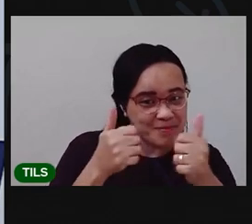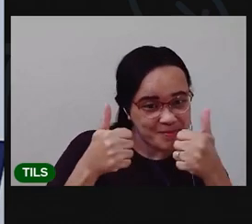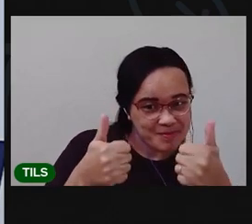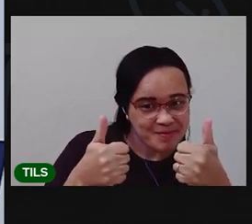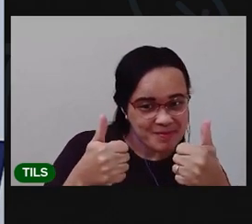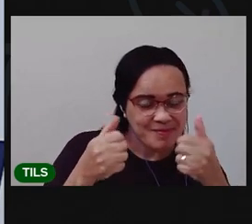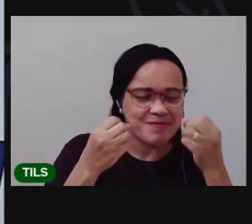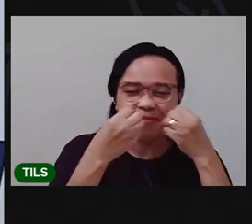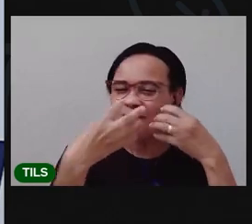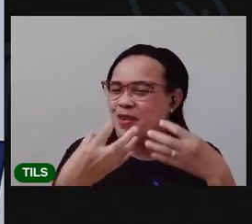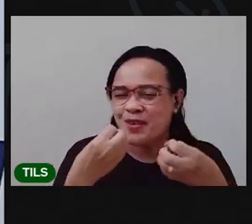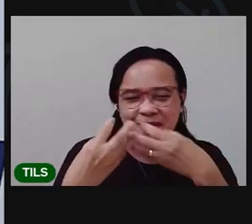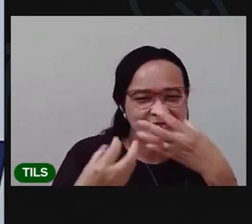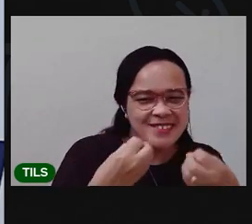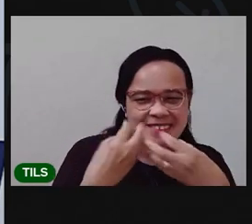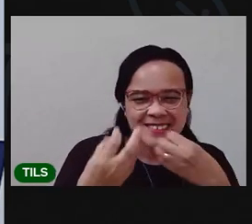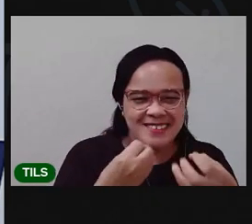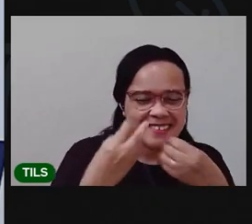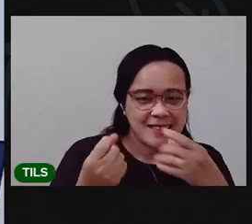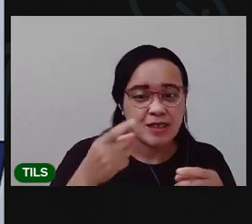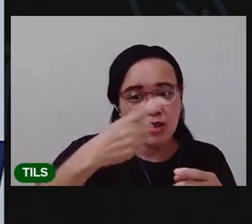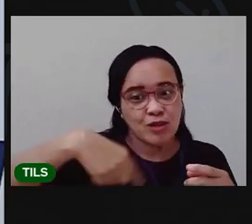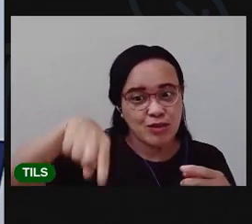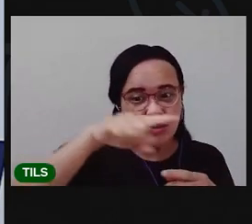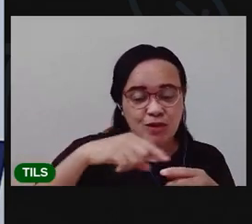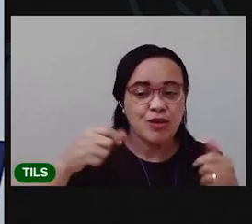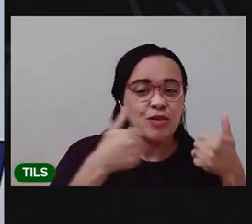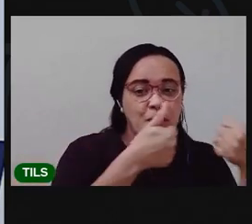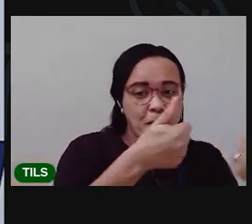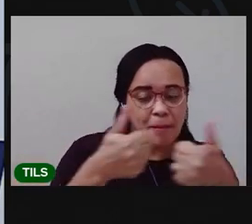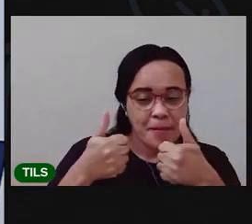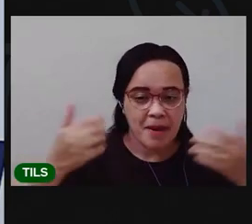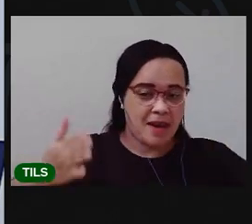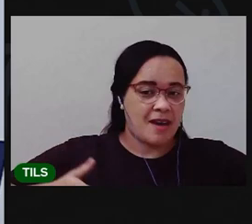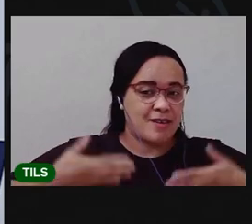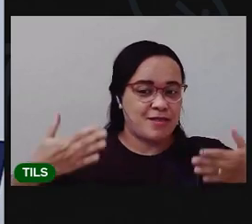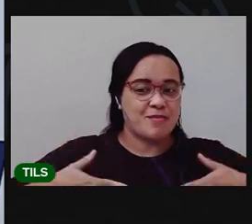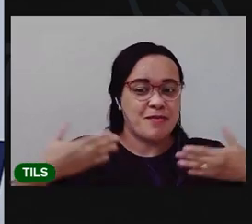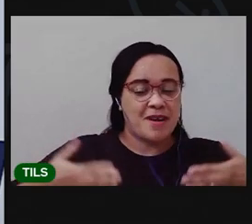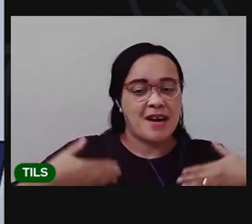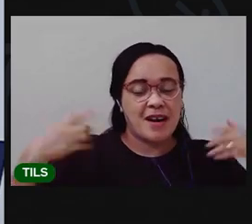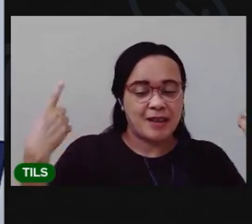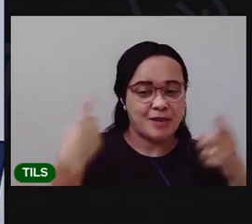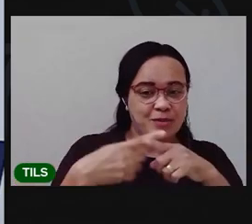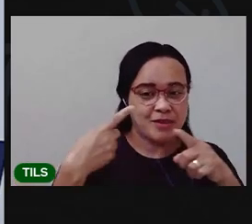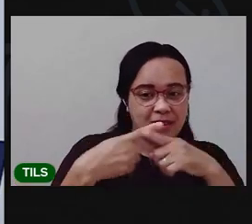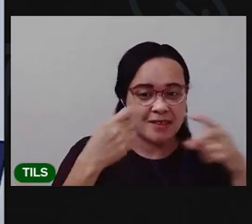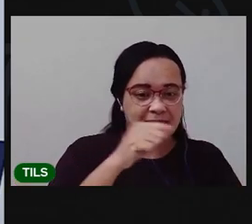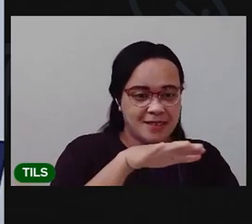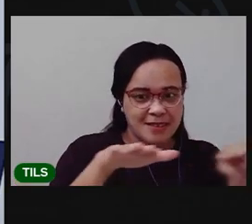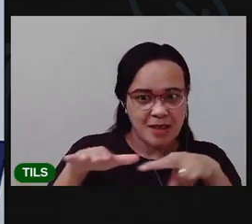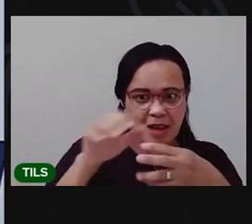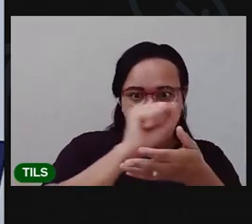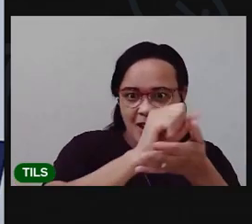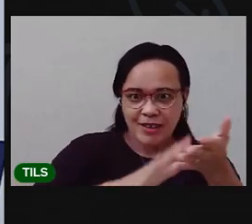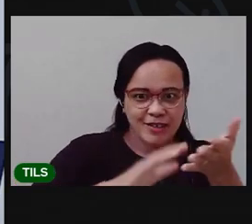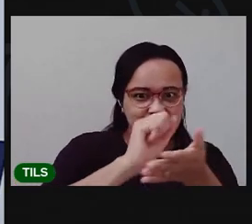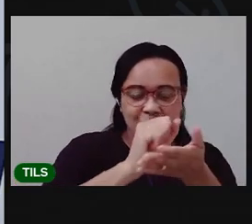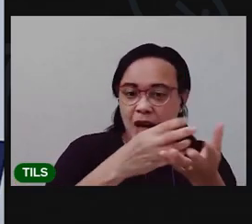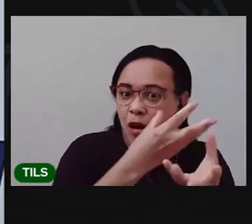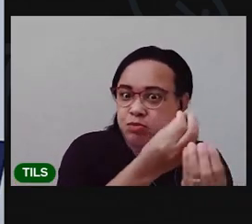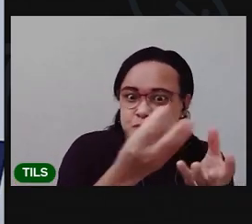Que bom! Espero que estejam todos com muita animação, porque essa semana a gente vai ter muitas atividades interessantes.